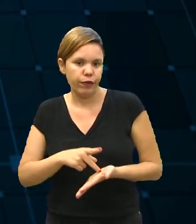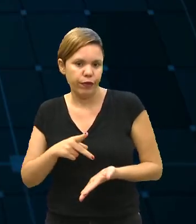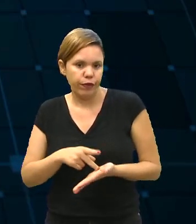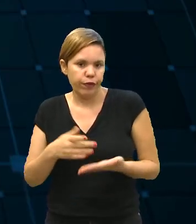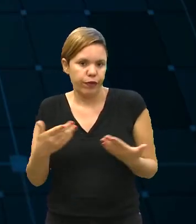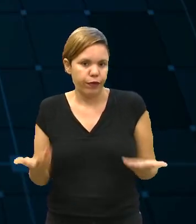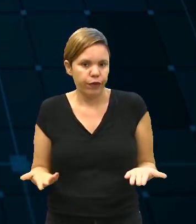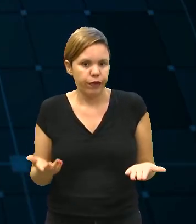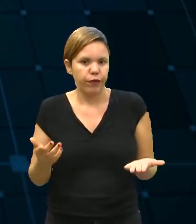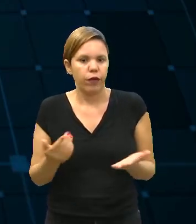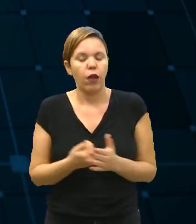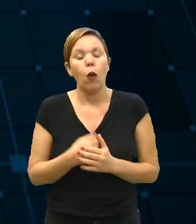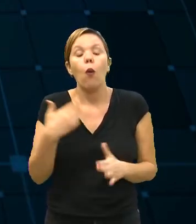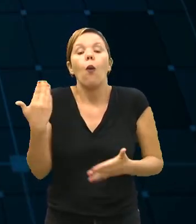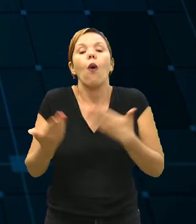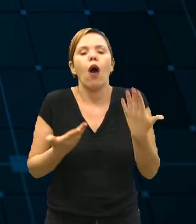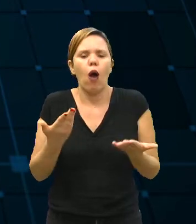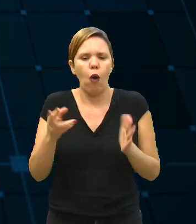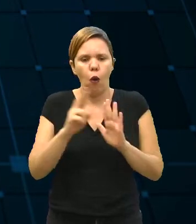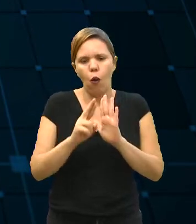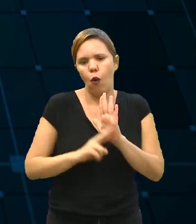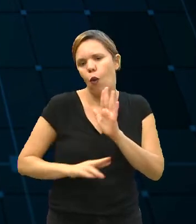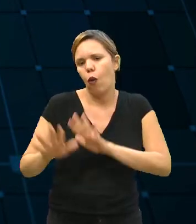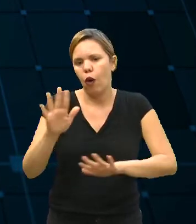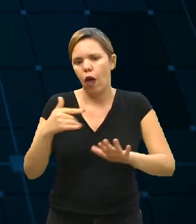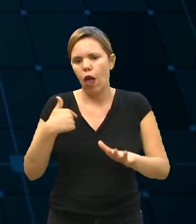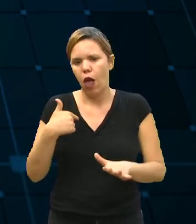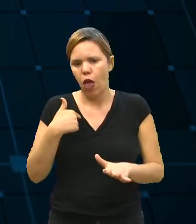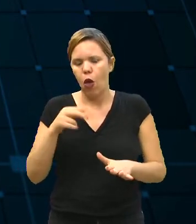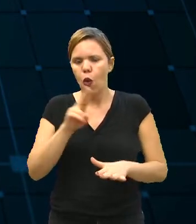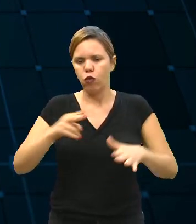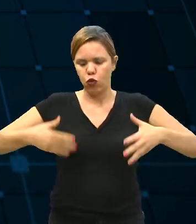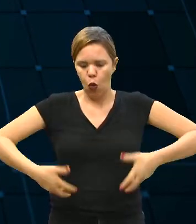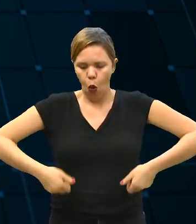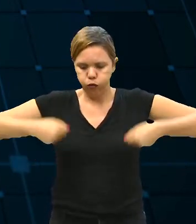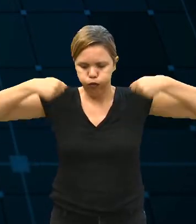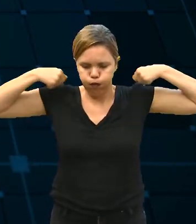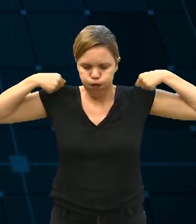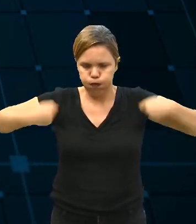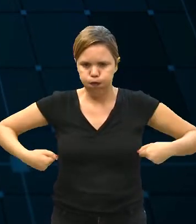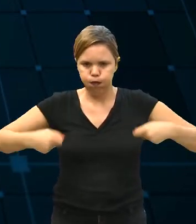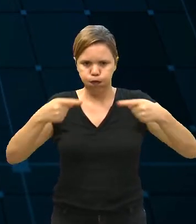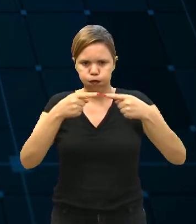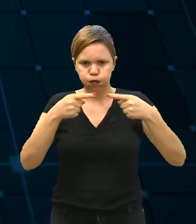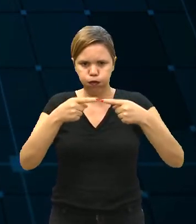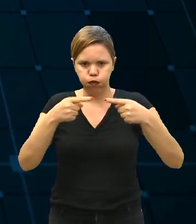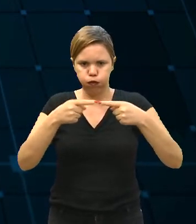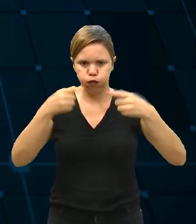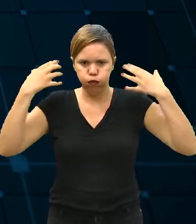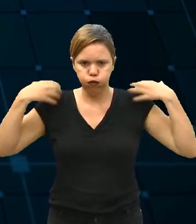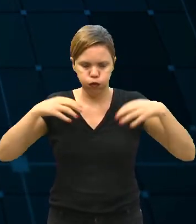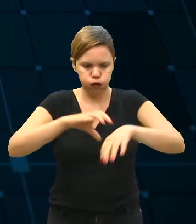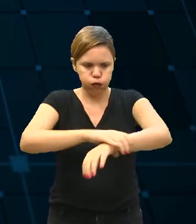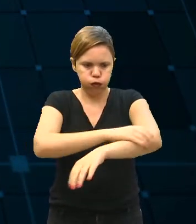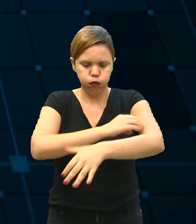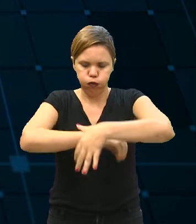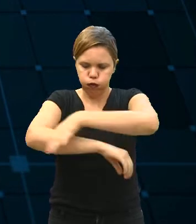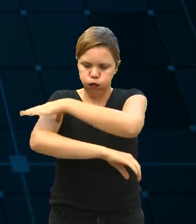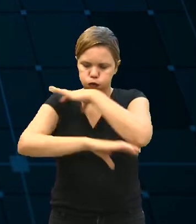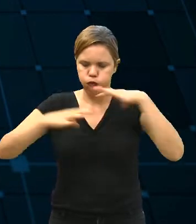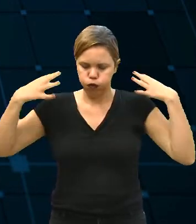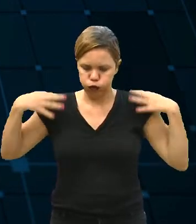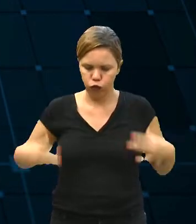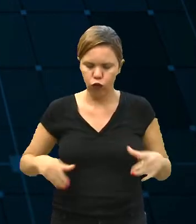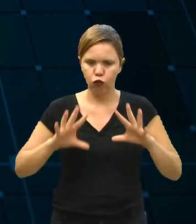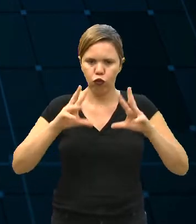Então, na verdade, quais são os cuidados? No meu caso, eu uso um macacão específico, né? De mono-uso.